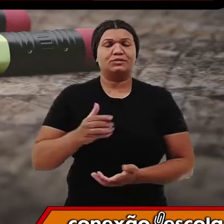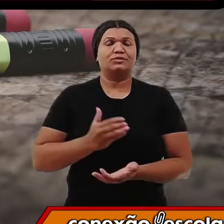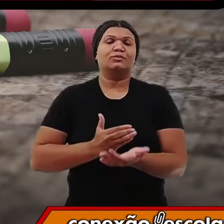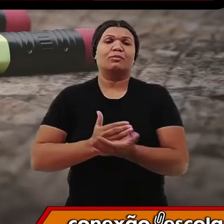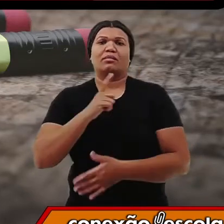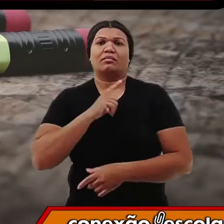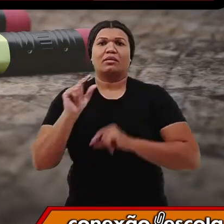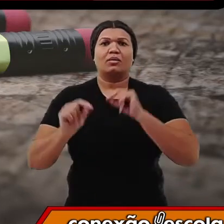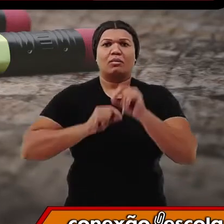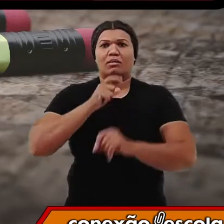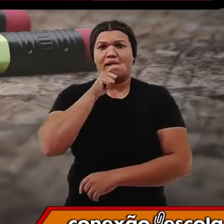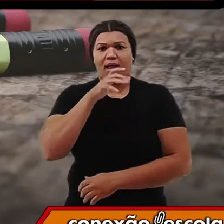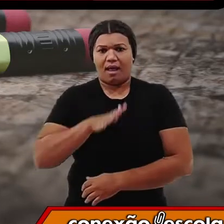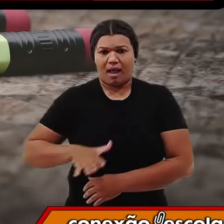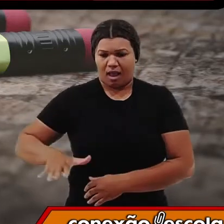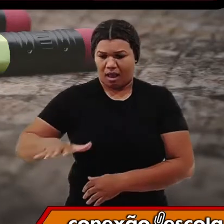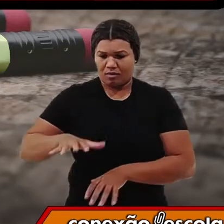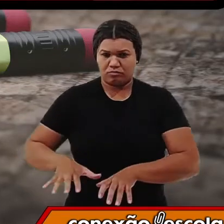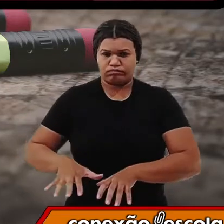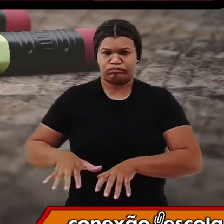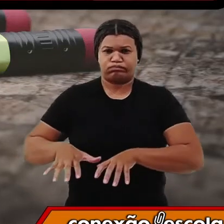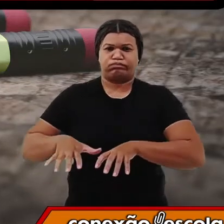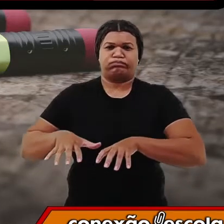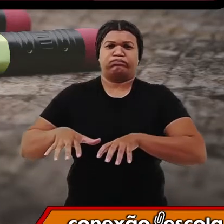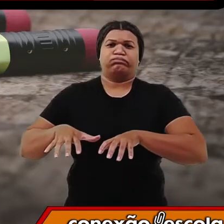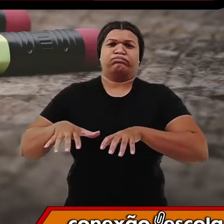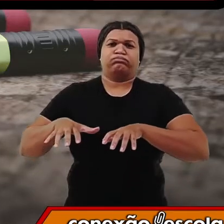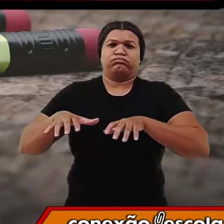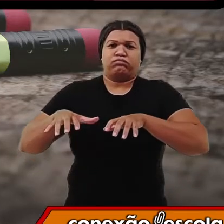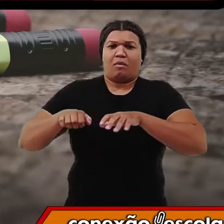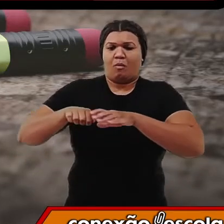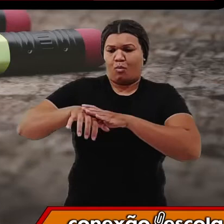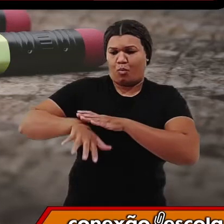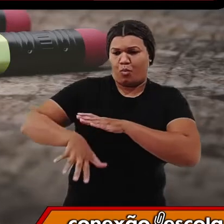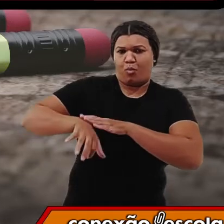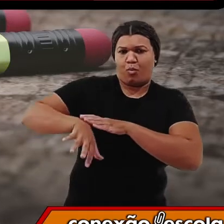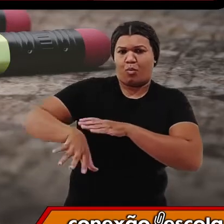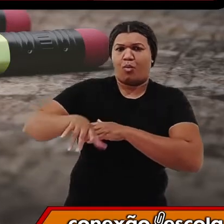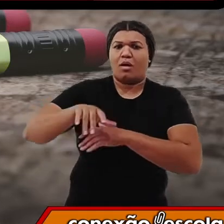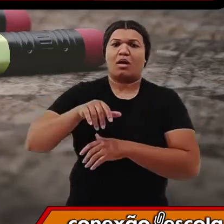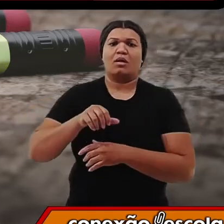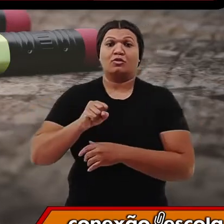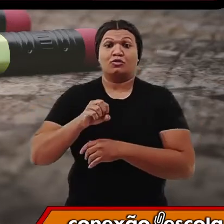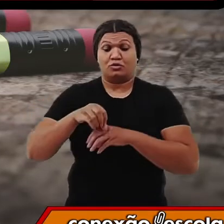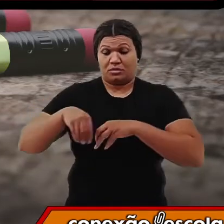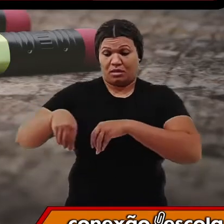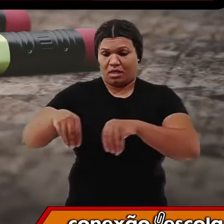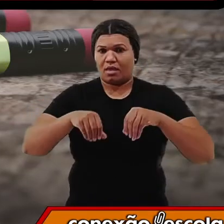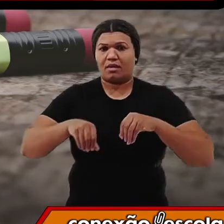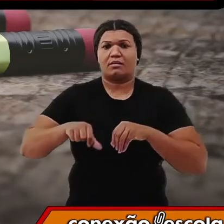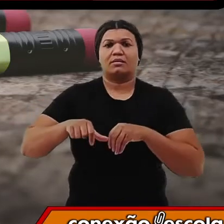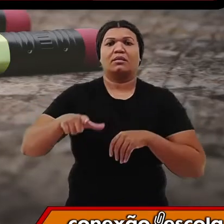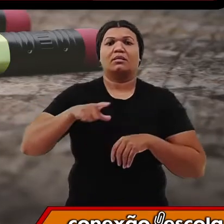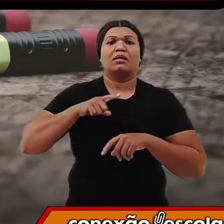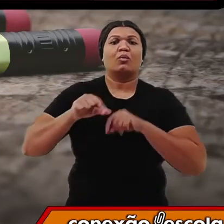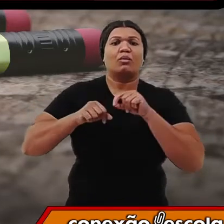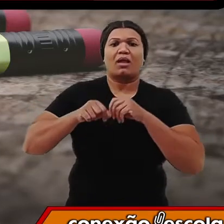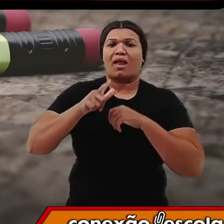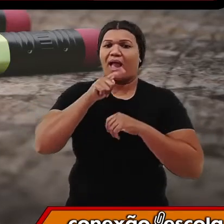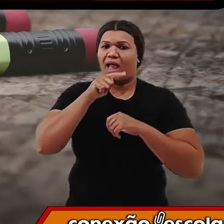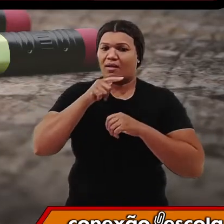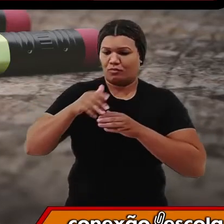com que essa água em excesso escorra pelo solo e atinja os rios, levando fertilizantes e